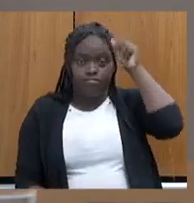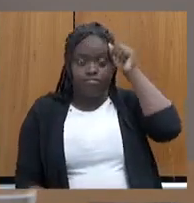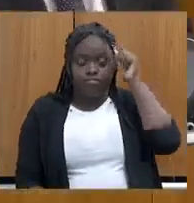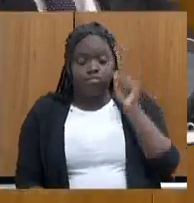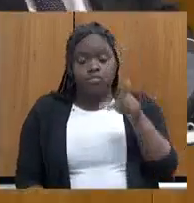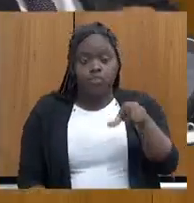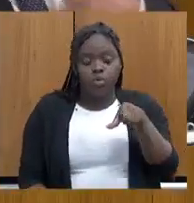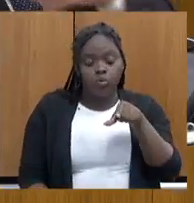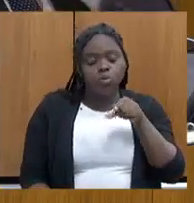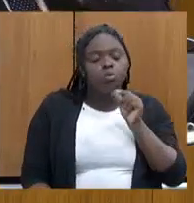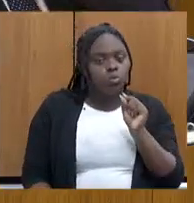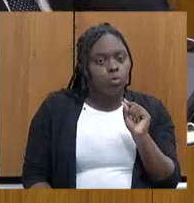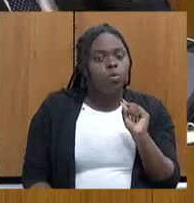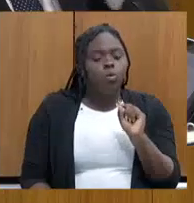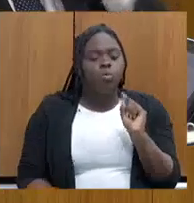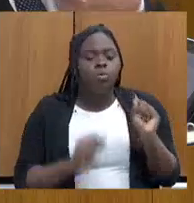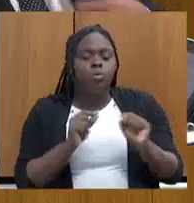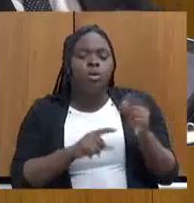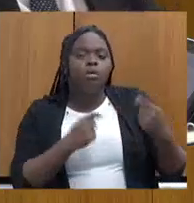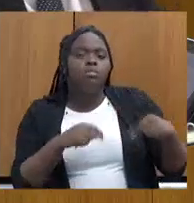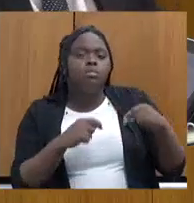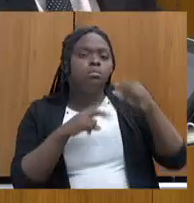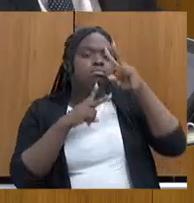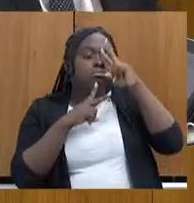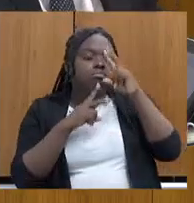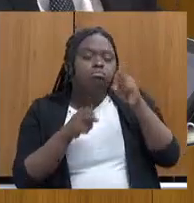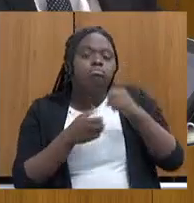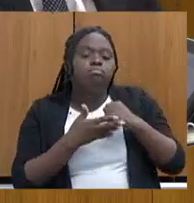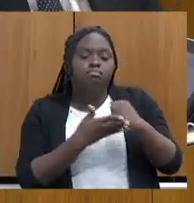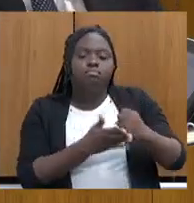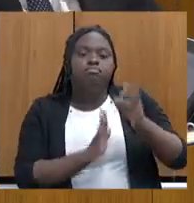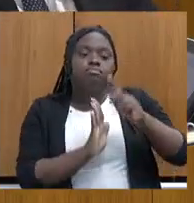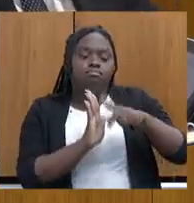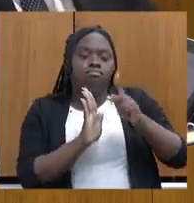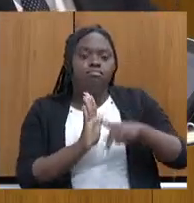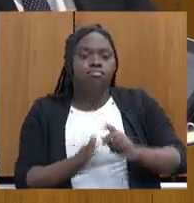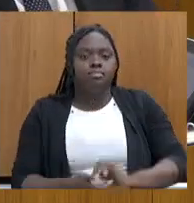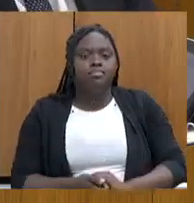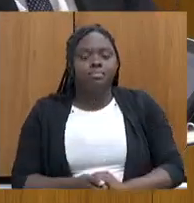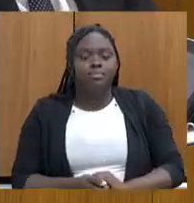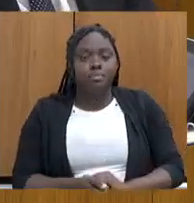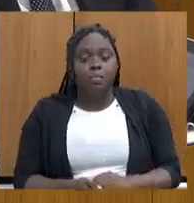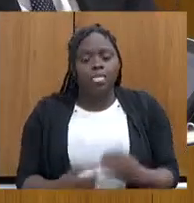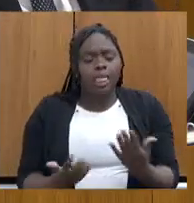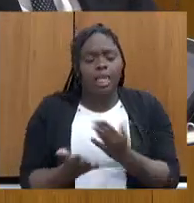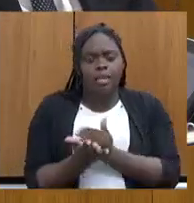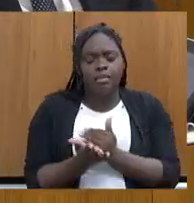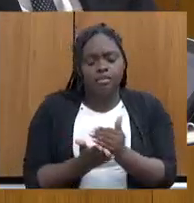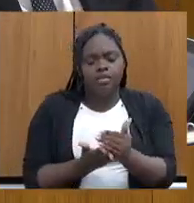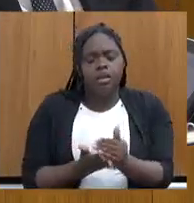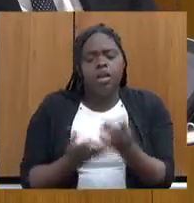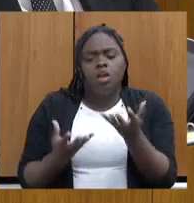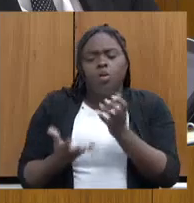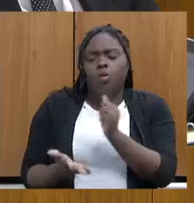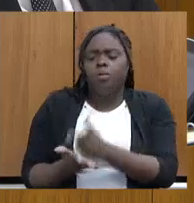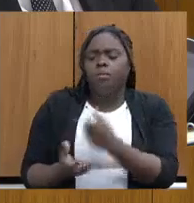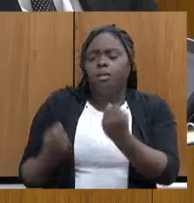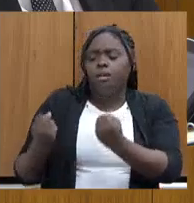o que ela precisa ser fortalecida para nos ajudar nesse projeto. Aí, inicialmente, nós só queríamos comprar veículo.